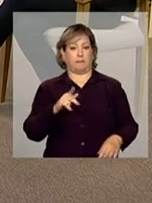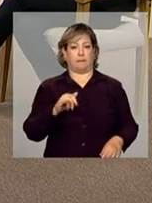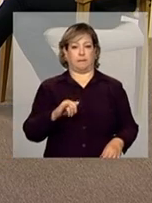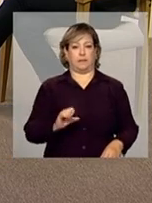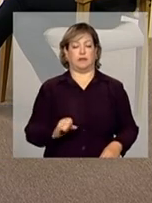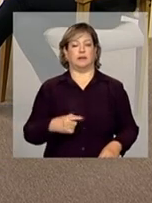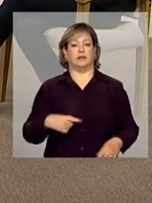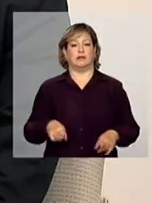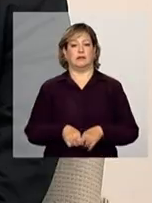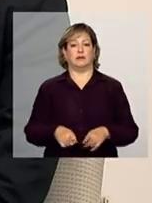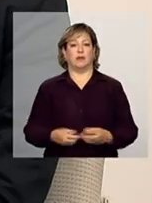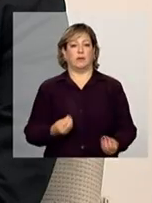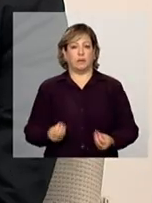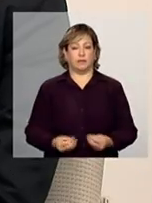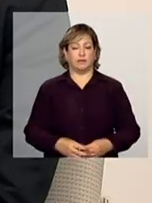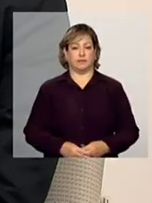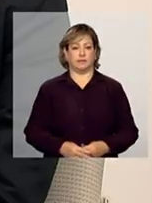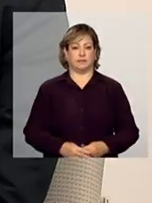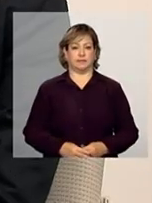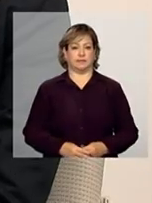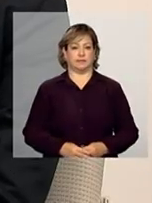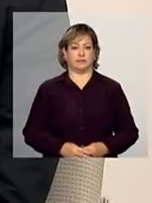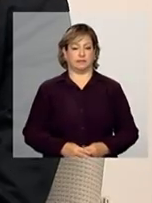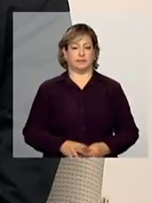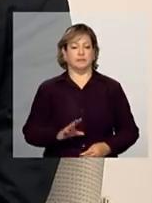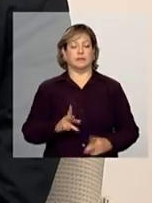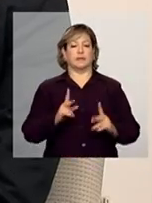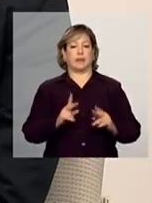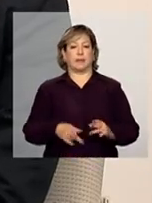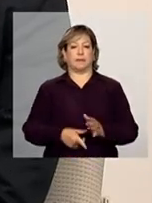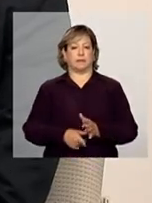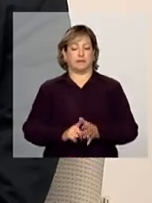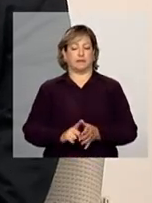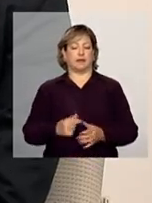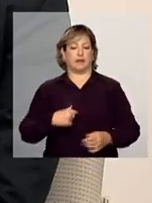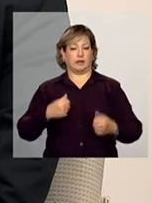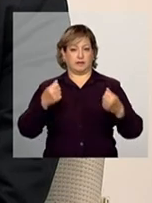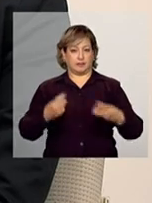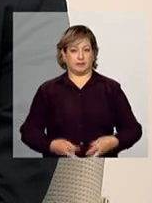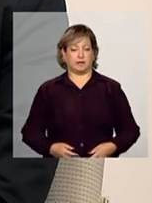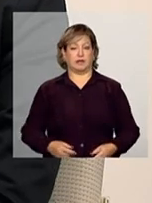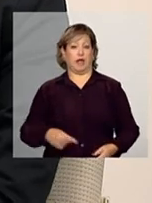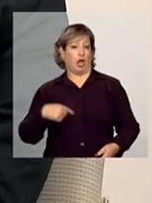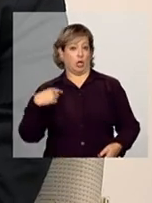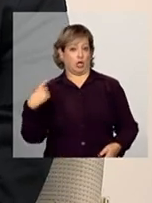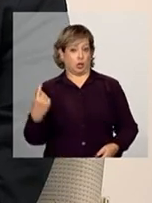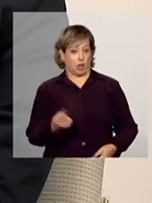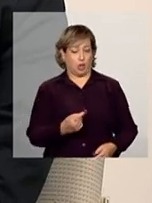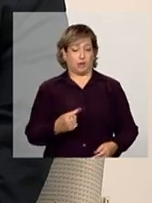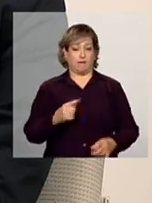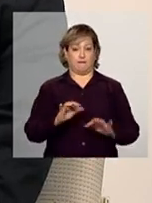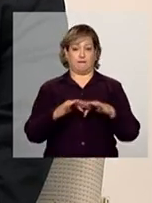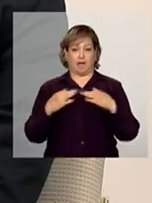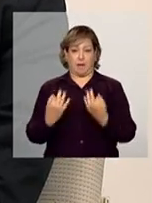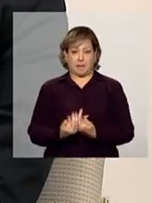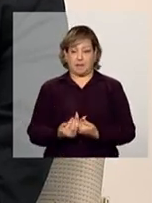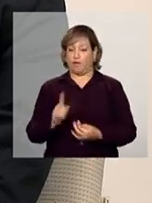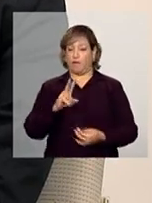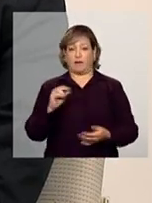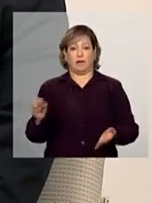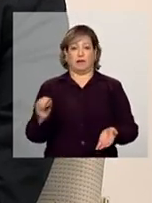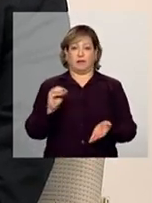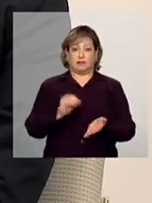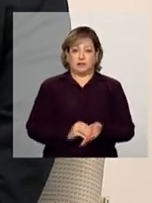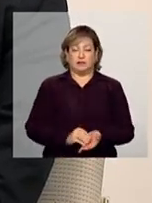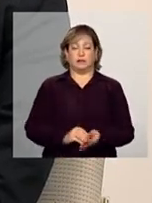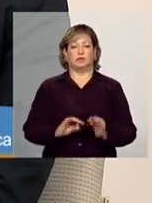Então, Amanda, como eu disse no bloco anterior, nem todas as famílias vão ser inseridas no acompanhamento. Elas podem simplesmente ser